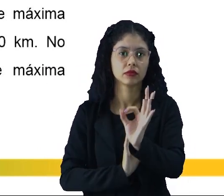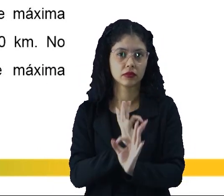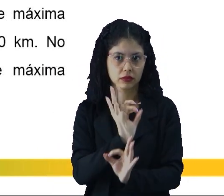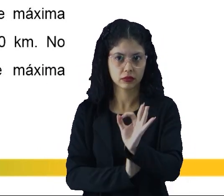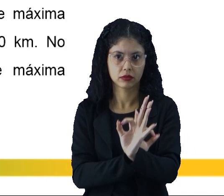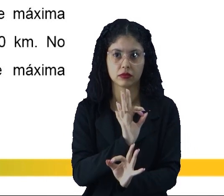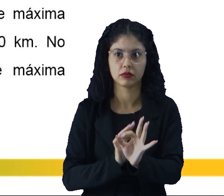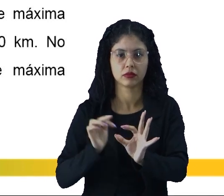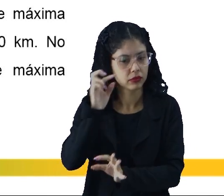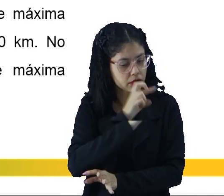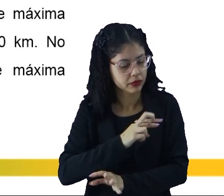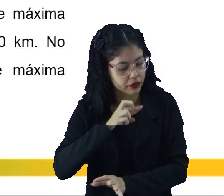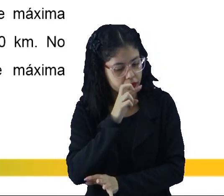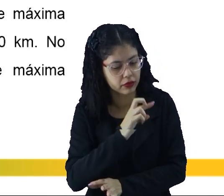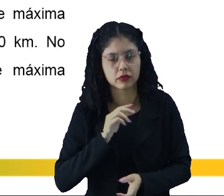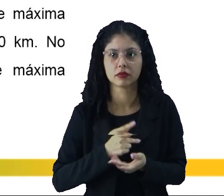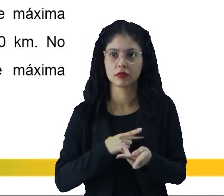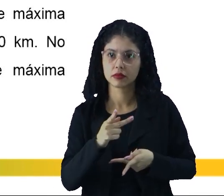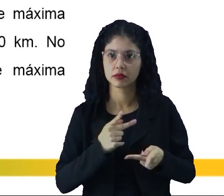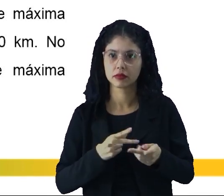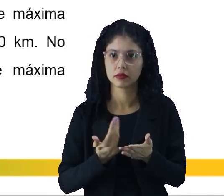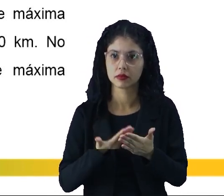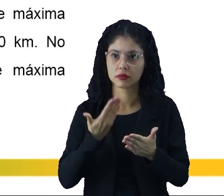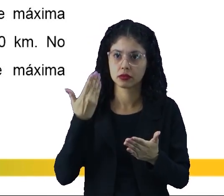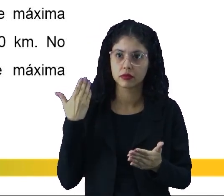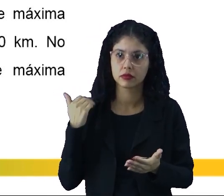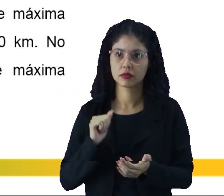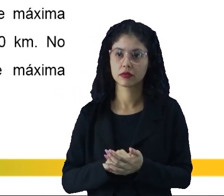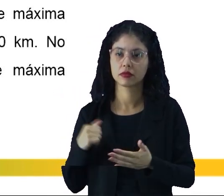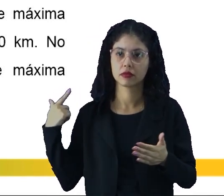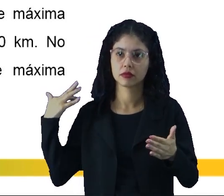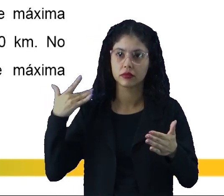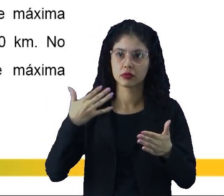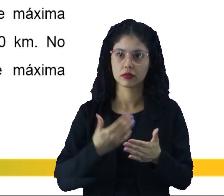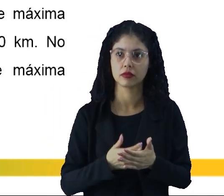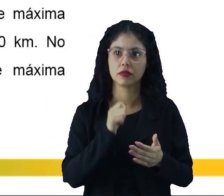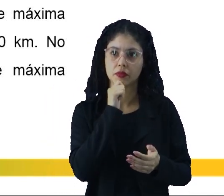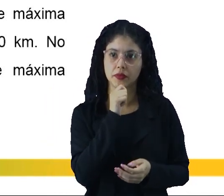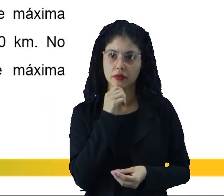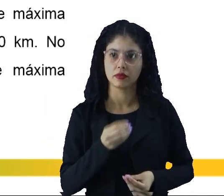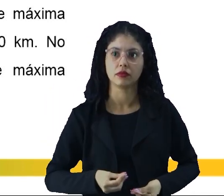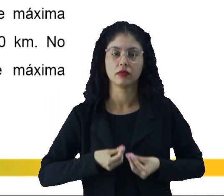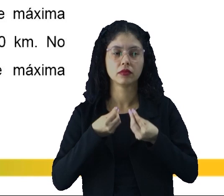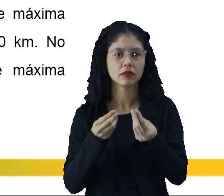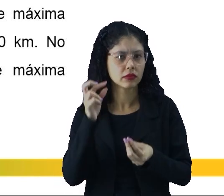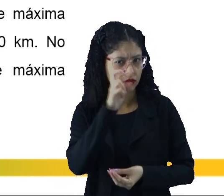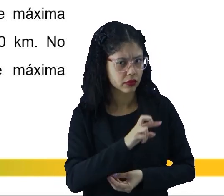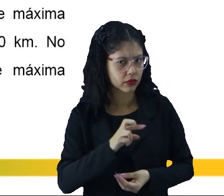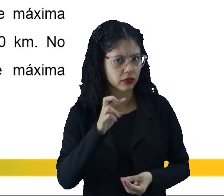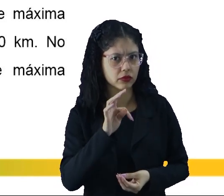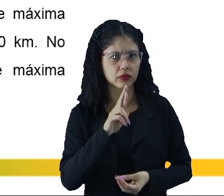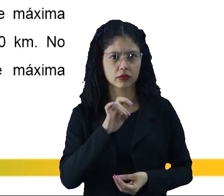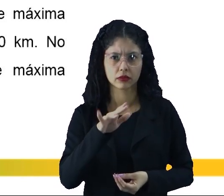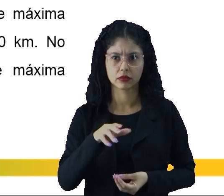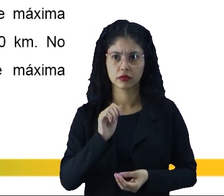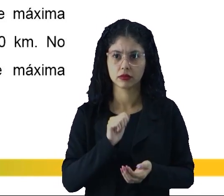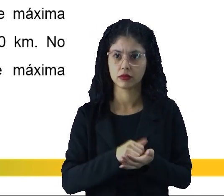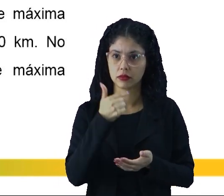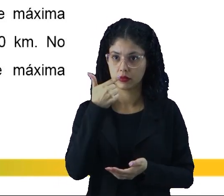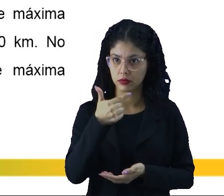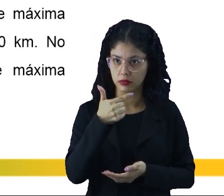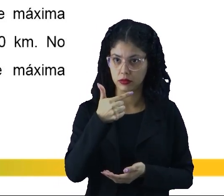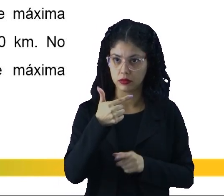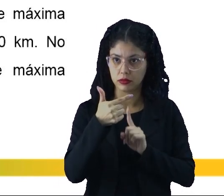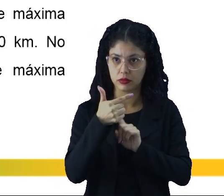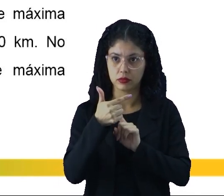logística analisa o projeto desde a empresa até o local da entrega ela verifica que o trajeto apresenta dois